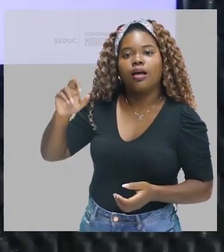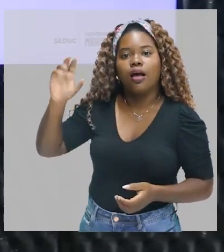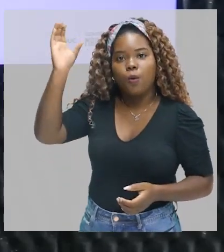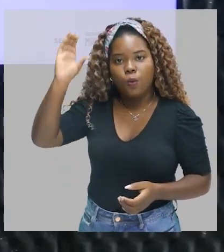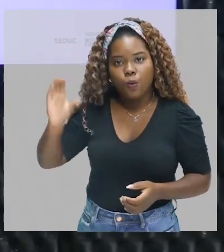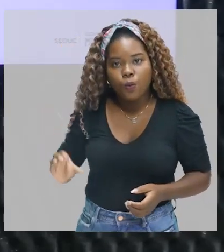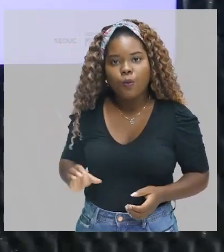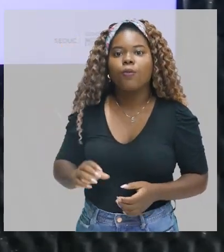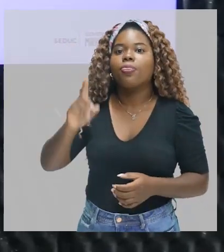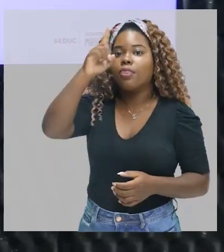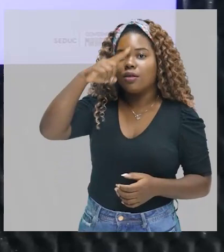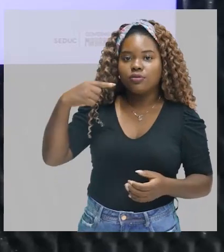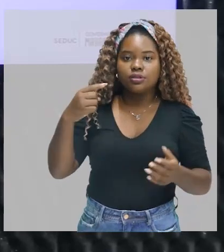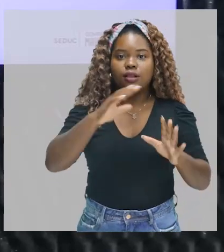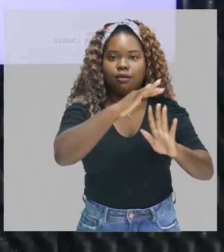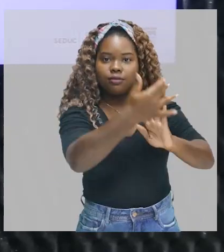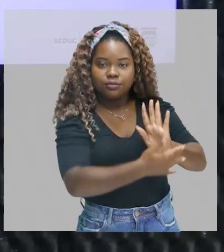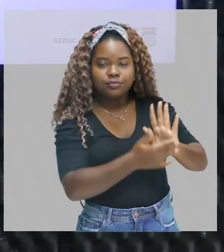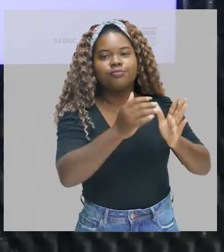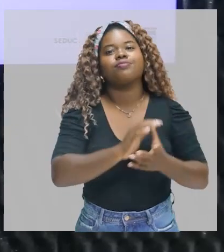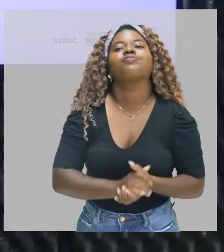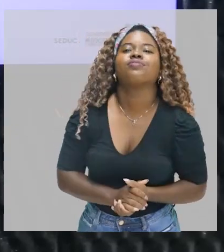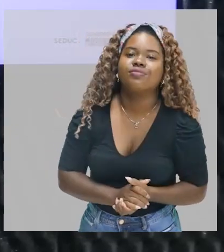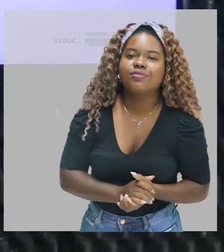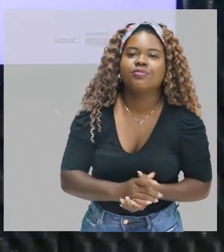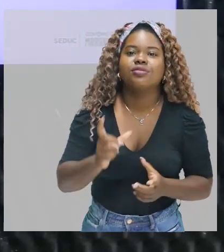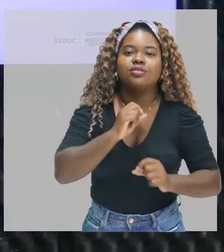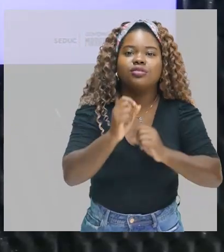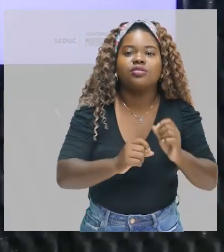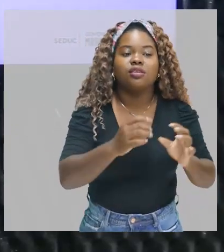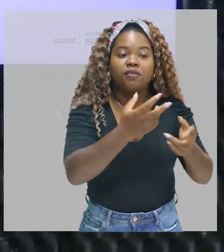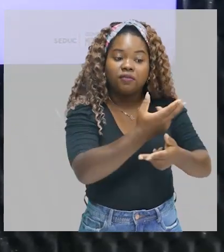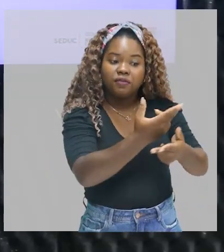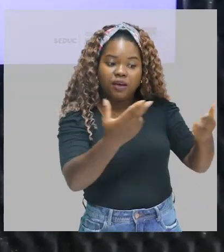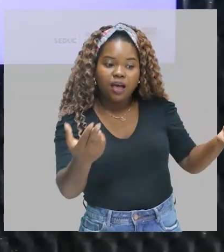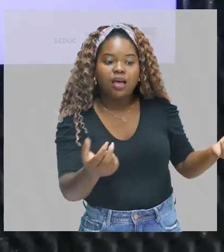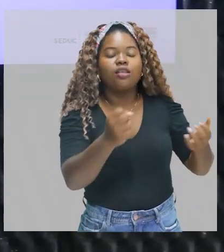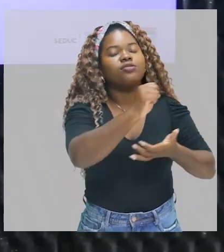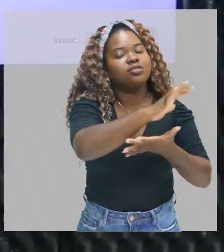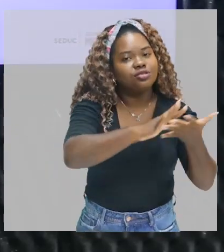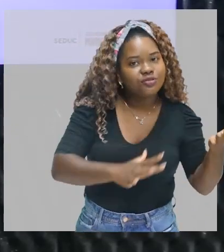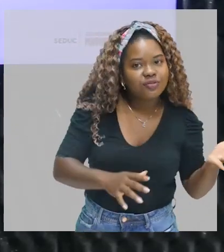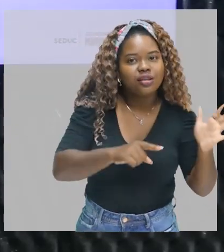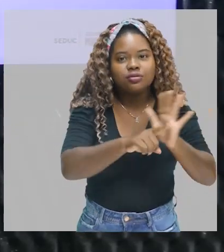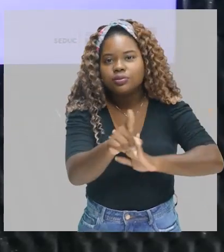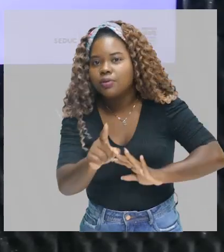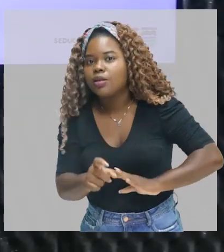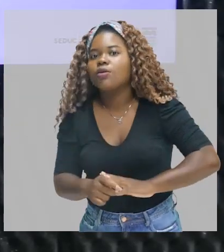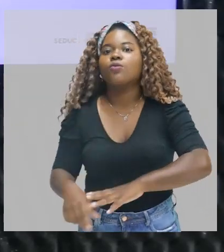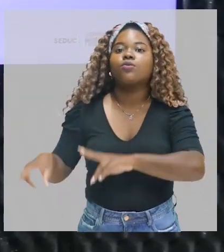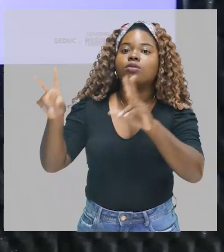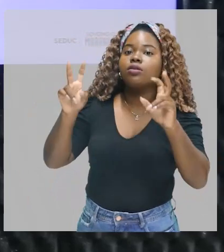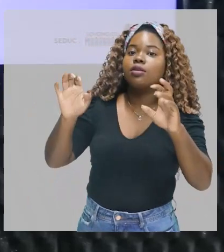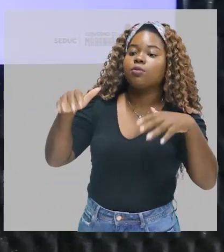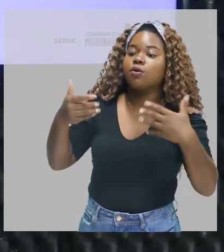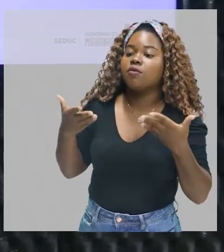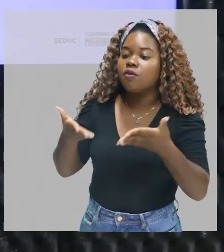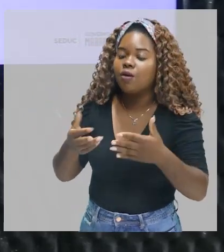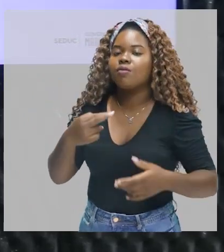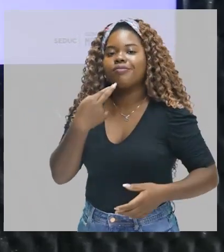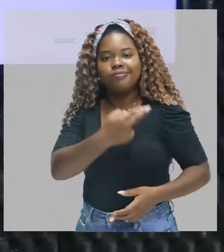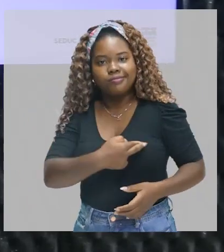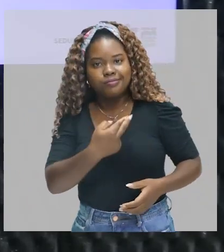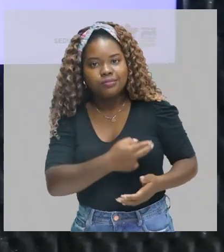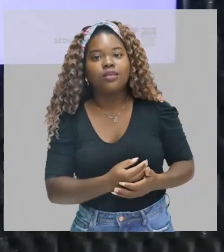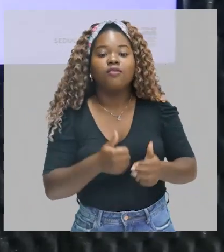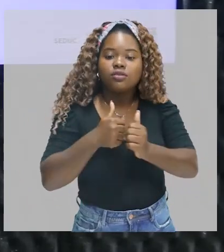e Leia, aqui trazendo para vocês uma lista de exercícios sobre o que? Romantismo. Aí